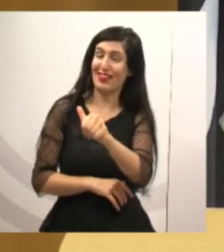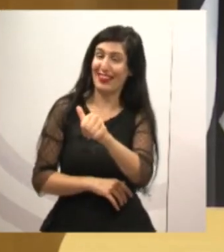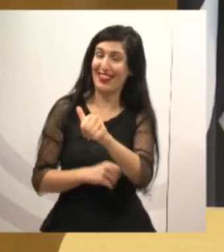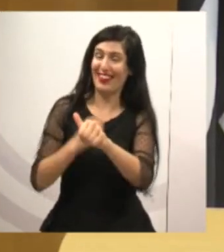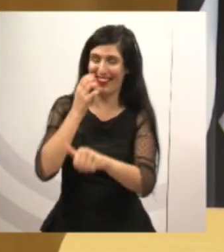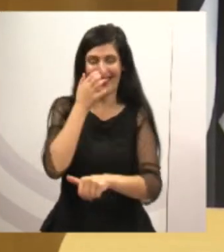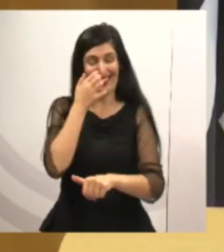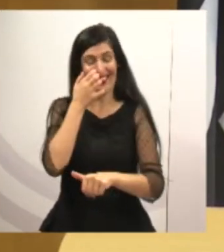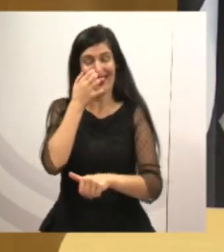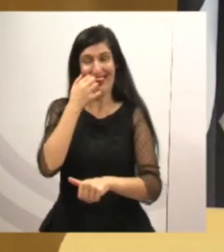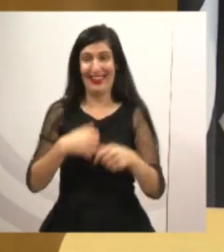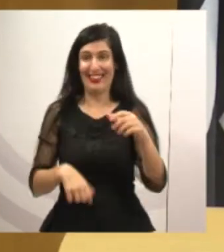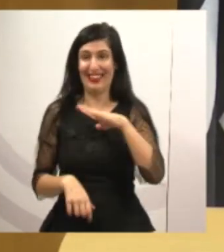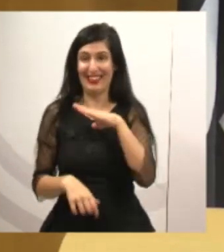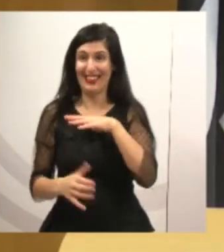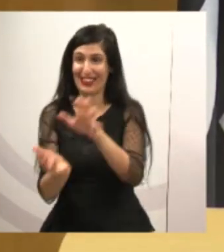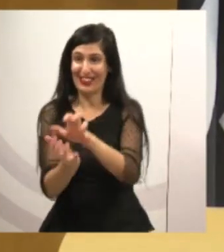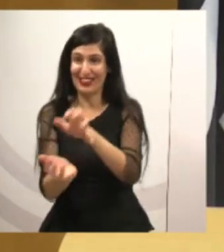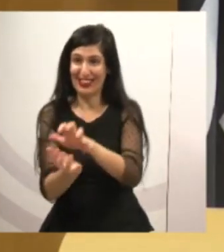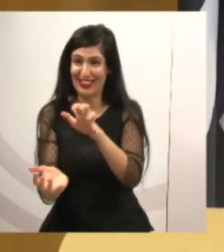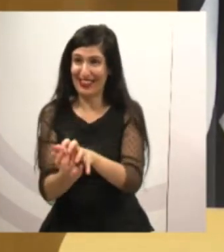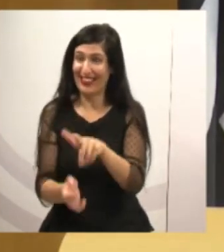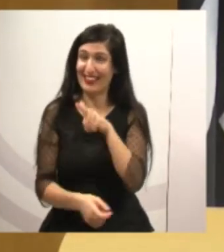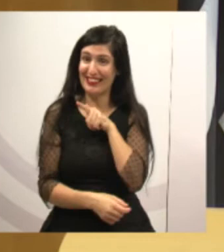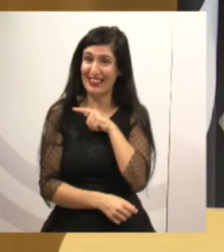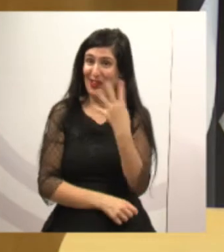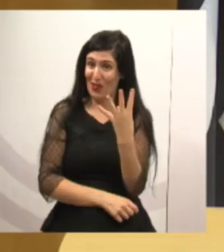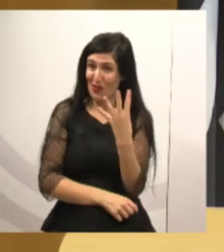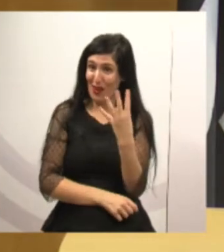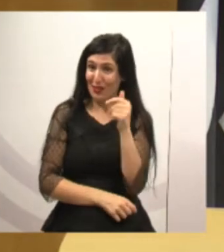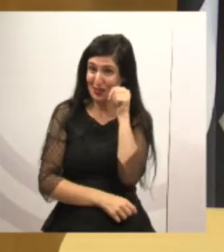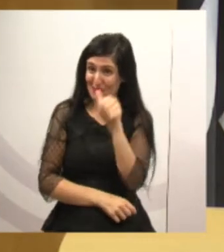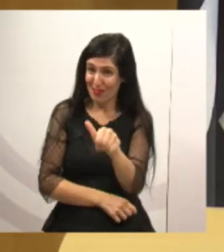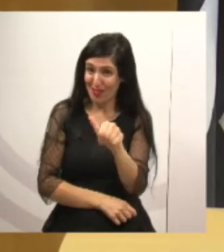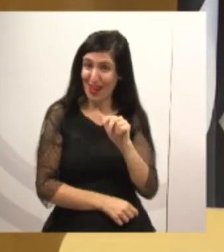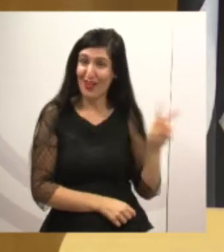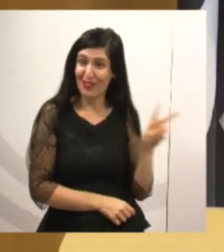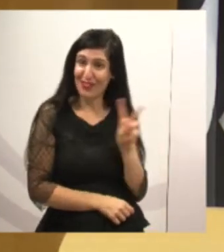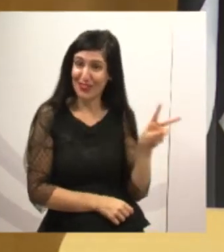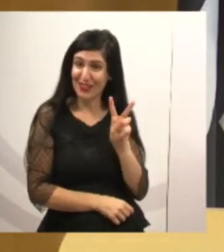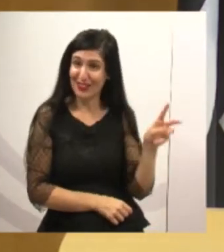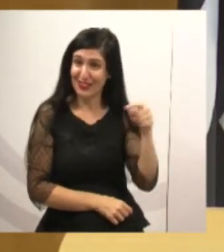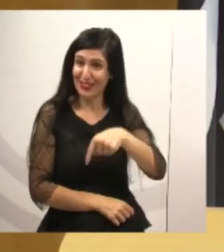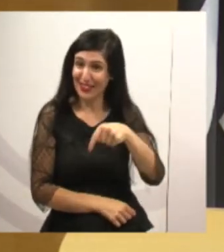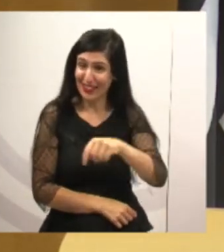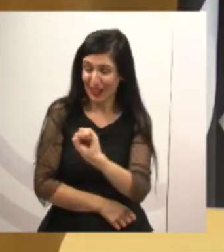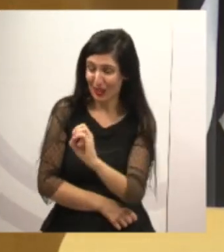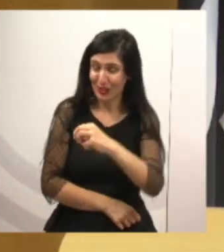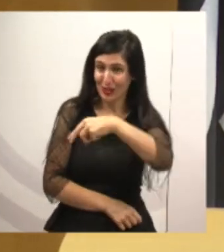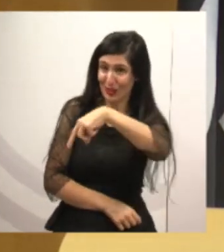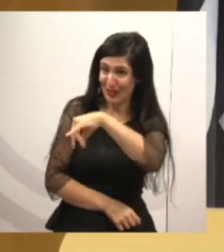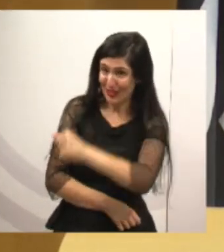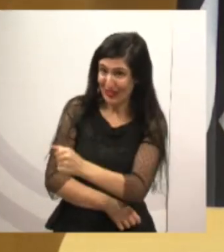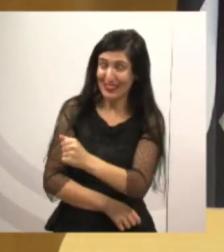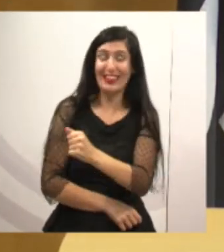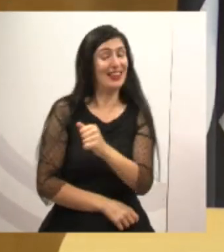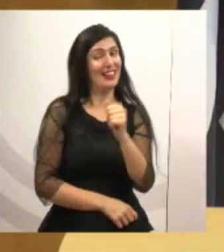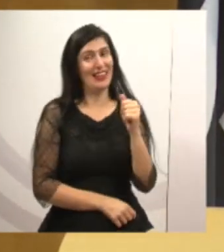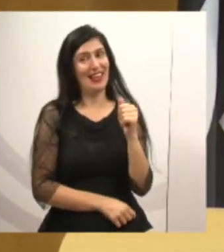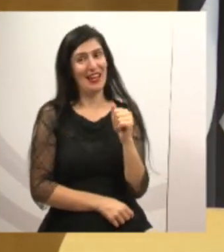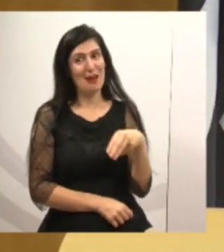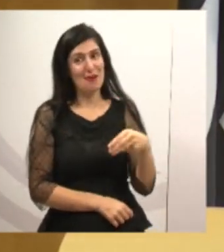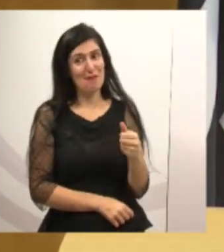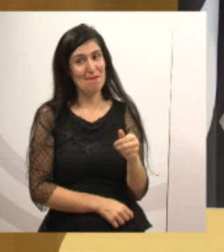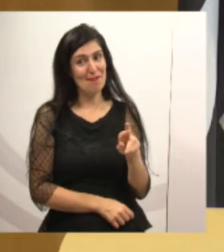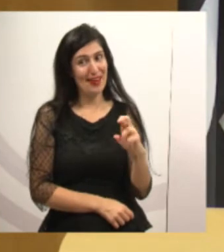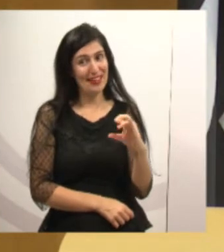Também as quatro mulheres aqui desta casa, as vereadoras aqui, Sonia Patras da Amizade, também a